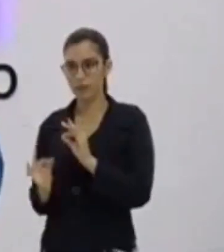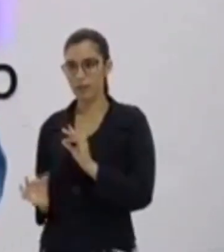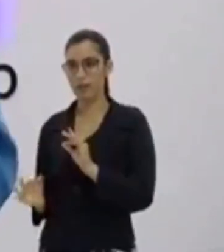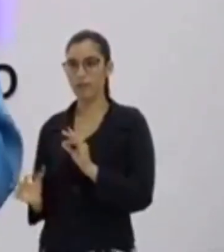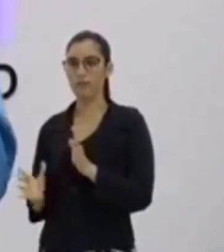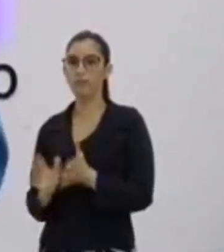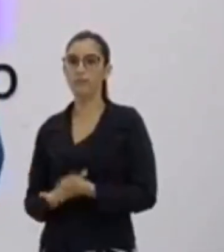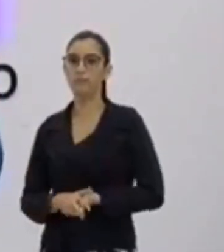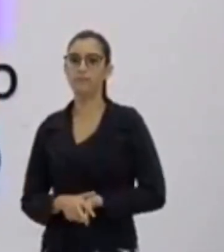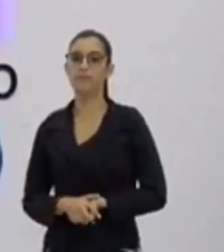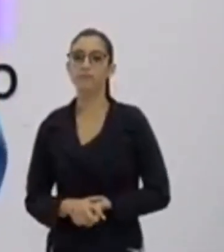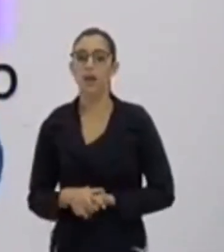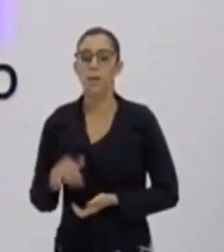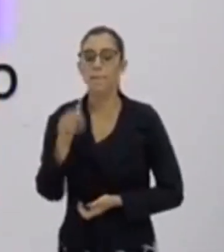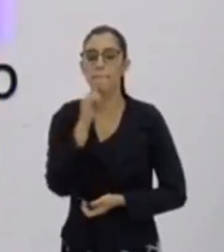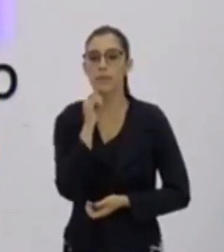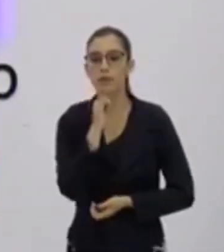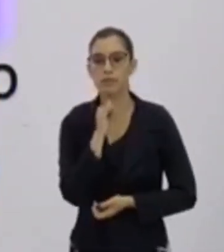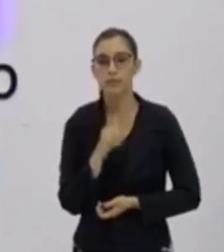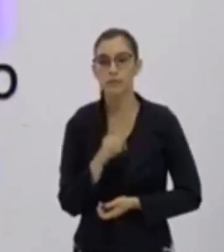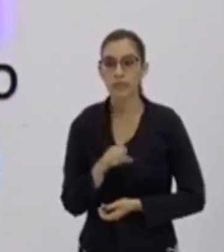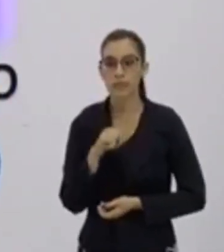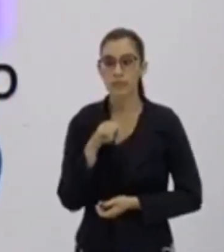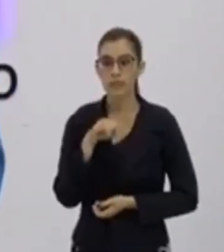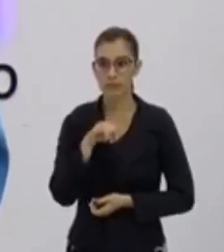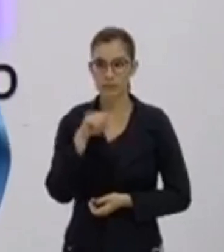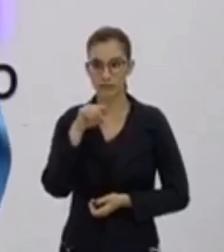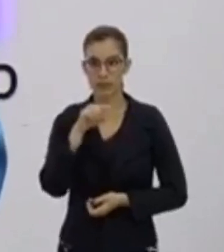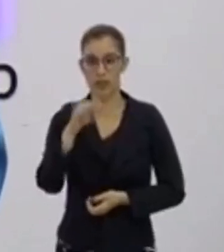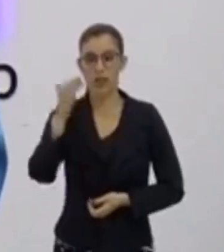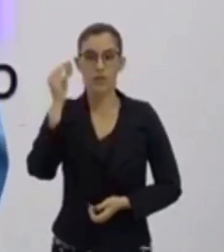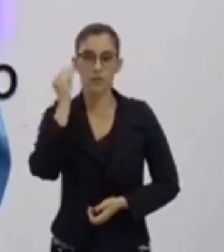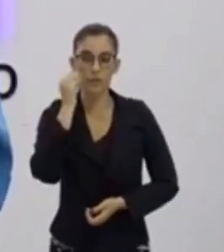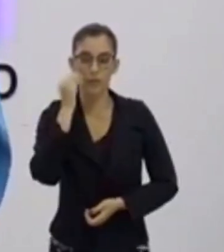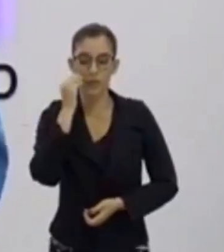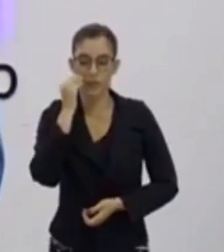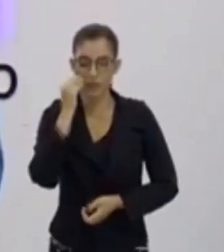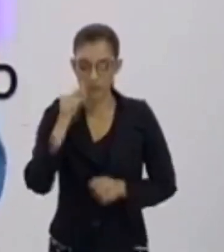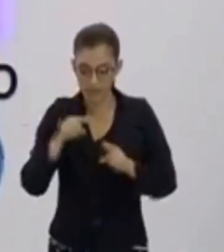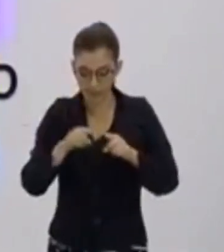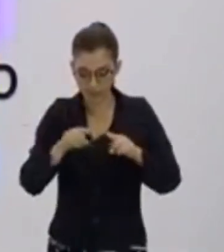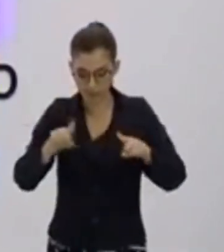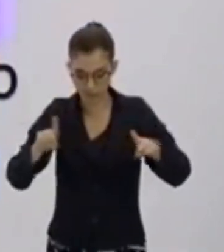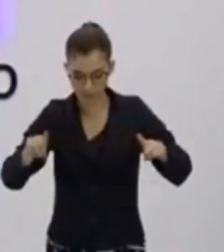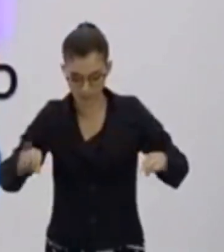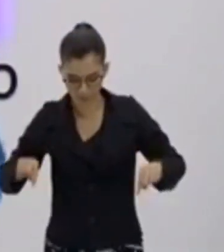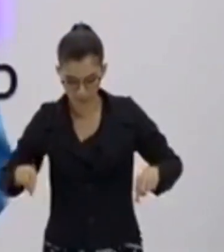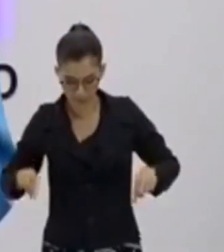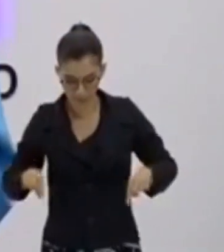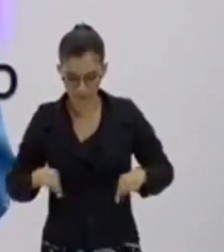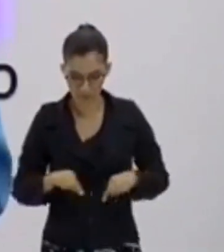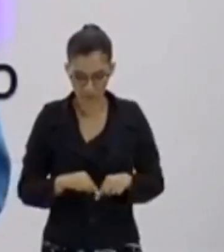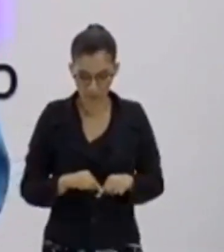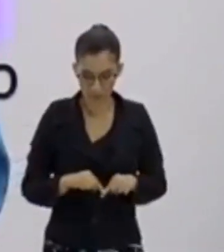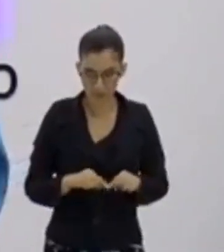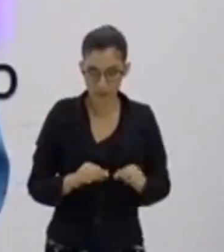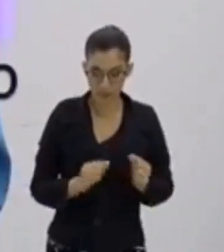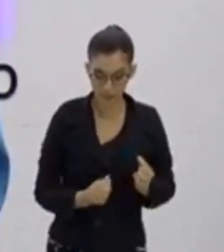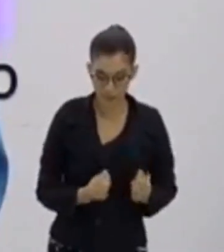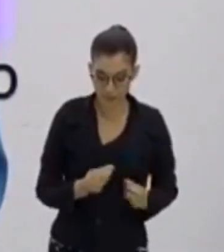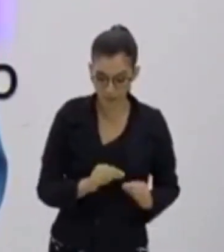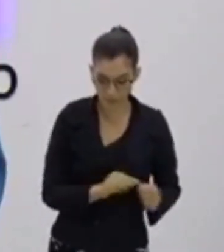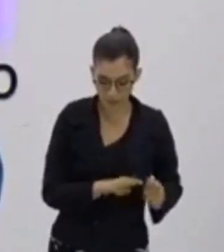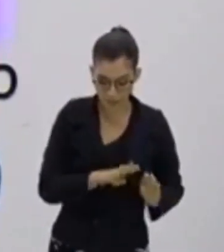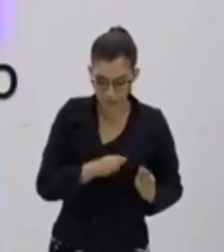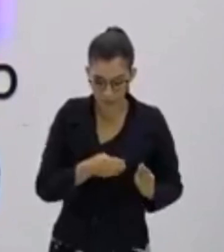tem que ser pequena. Por exemplo, se você observar uma maquete, uma maquete geralmente é feita em uma escala grande,